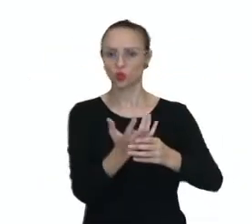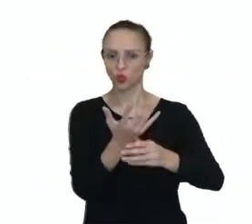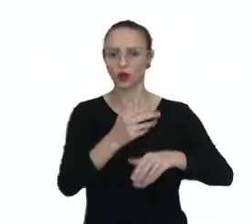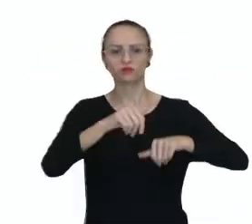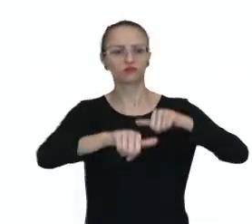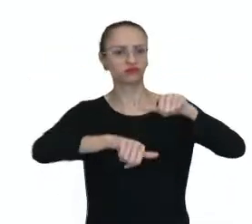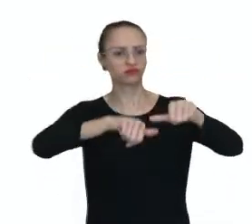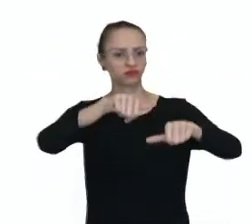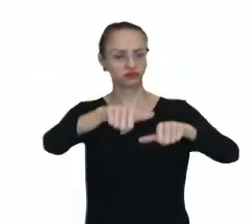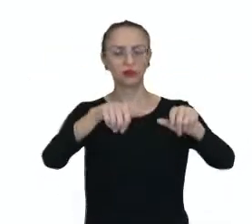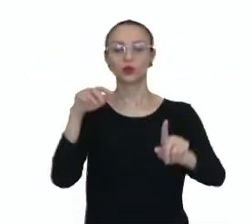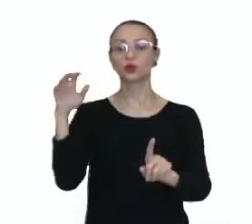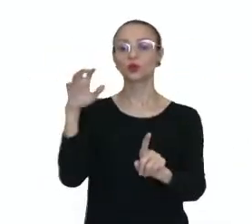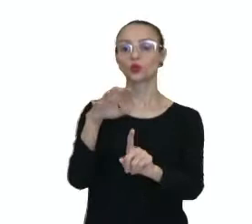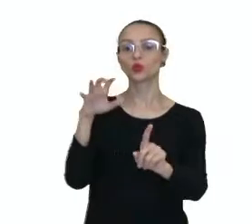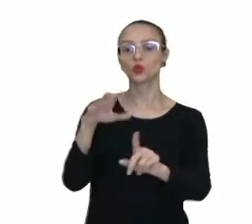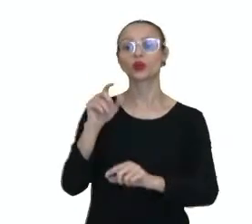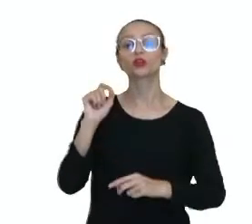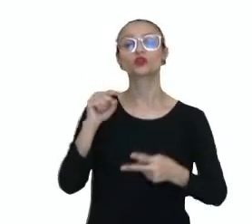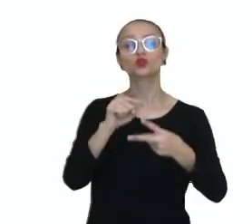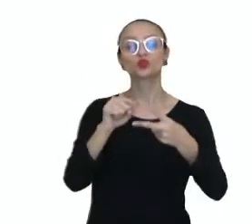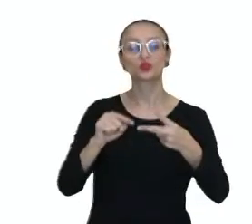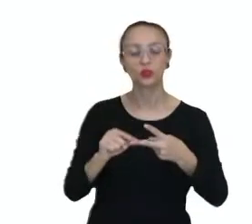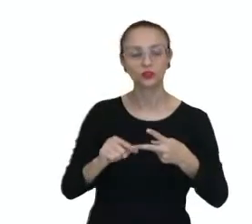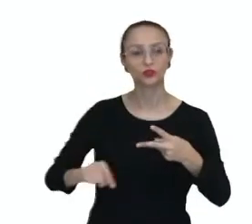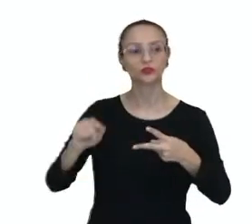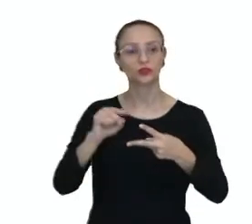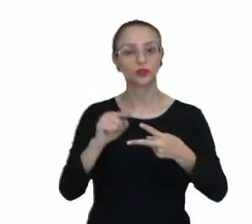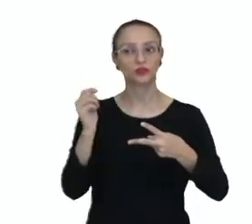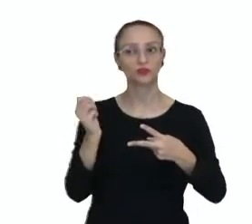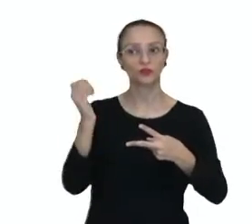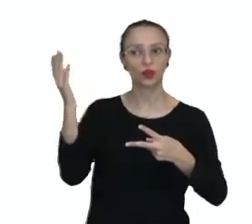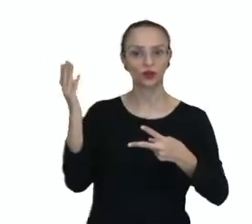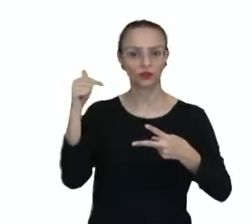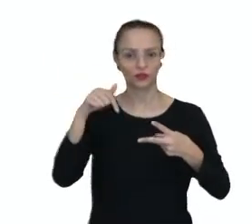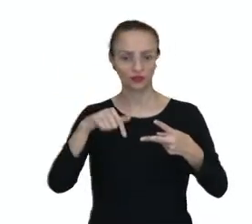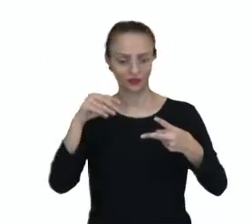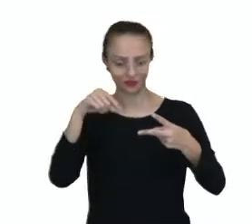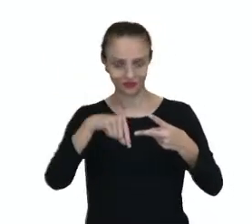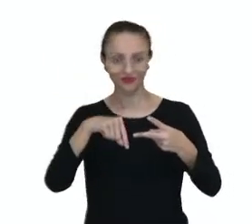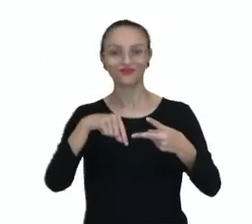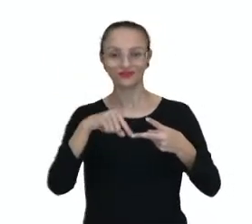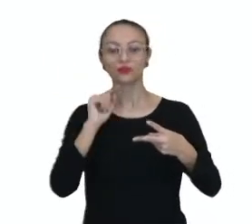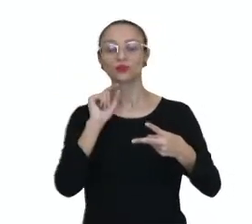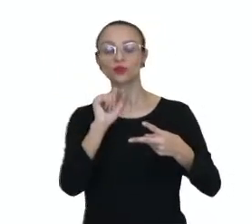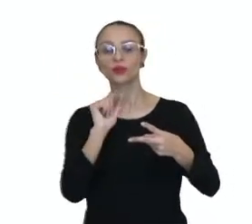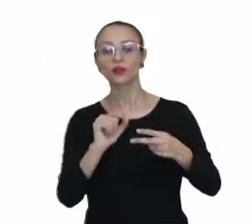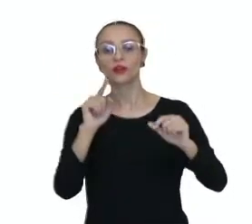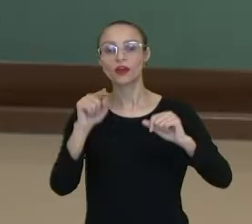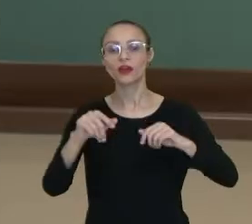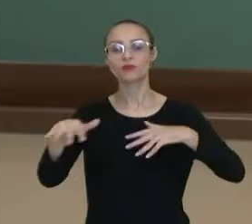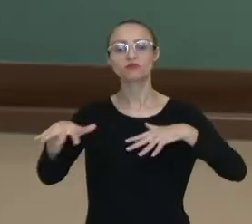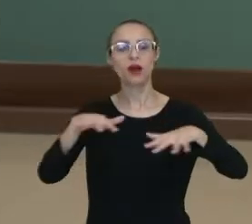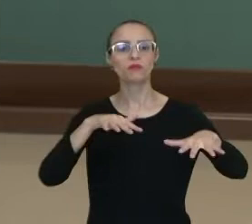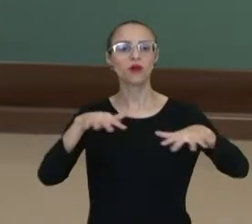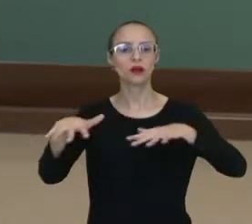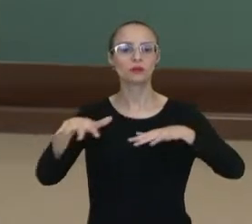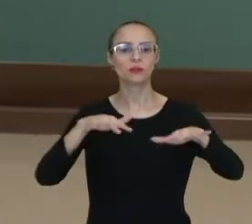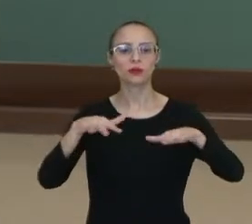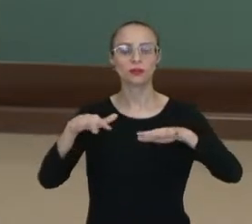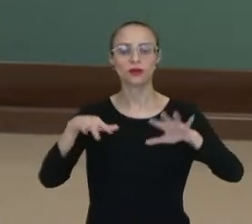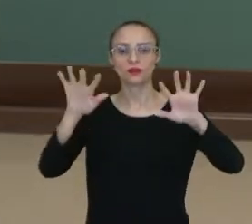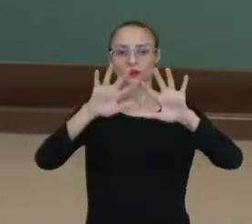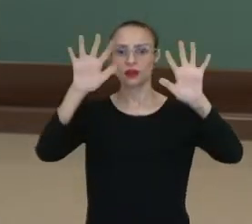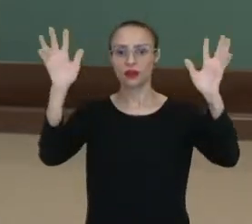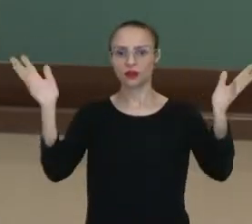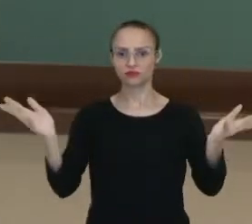sob interferência de dois agentes, internos e externos. Ou seja, a dinâmica que acontece no interior